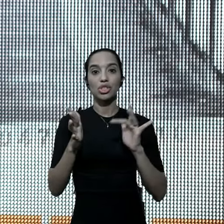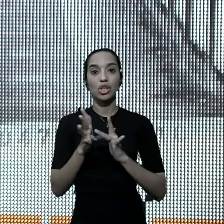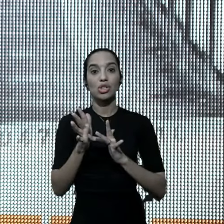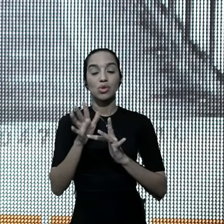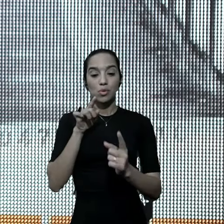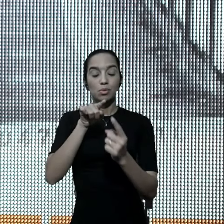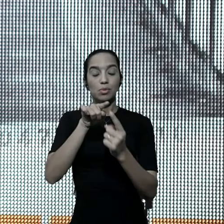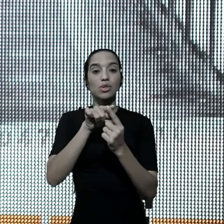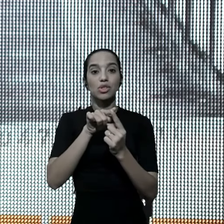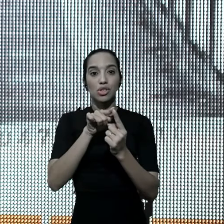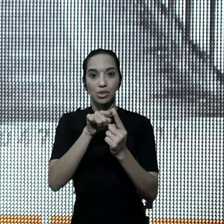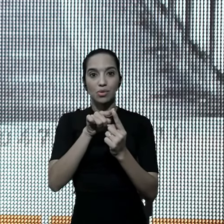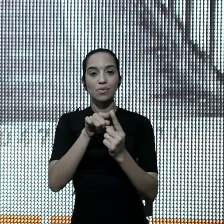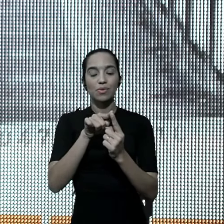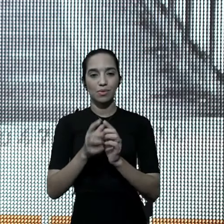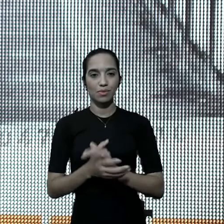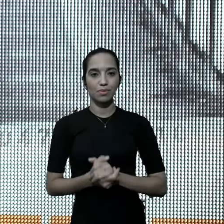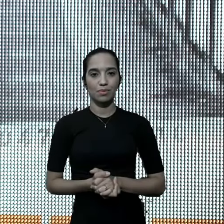ou por um projeto maior,